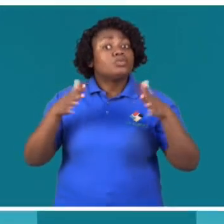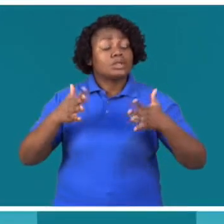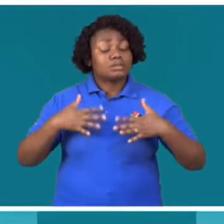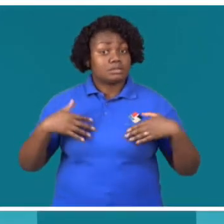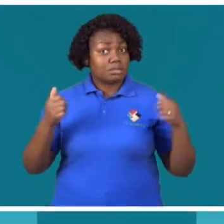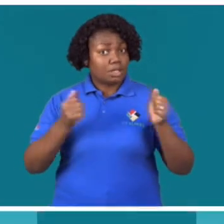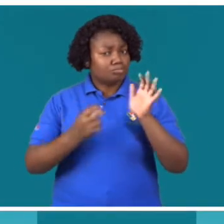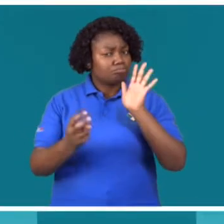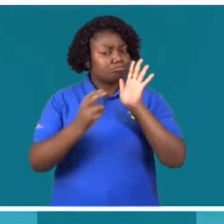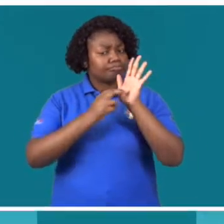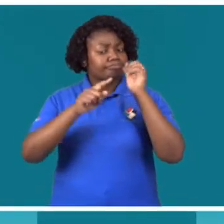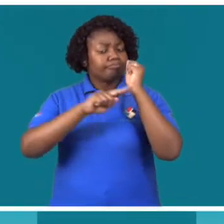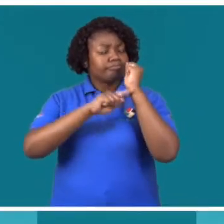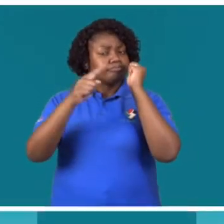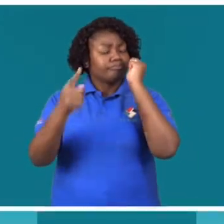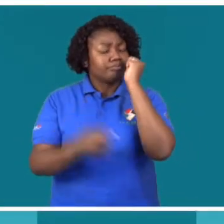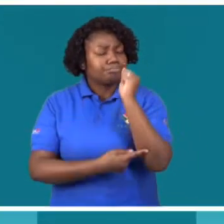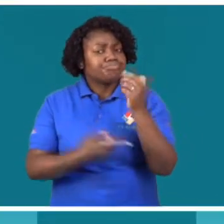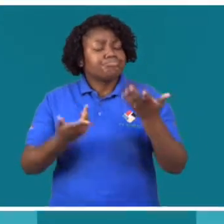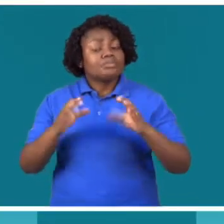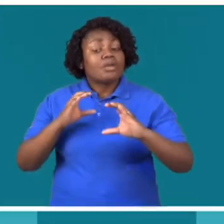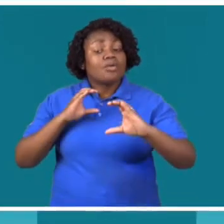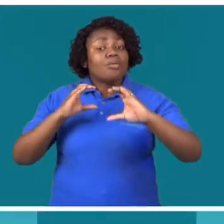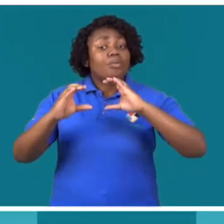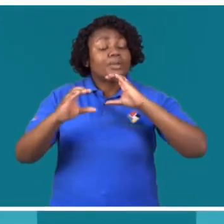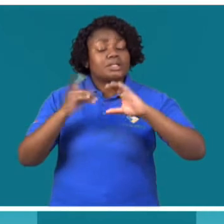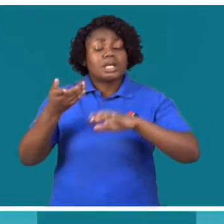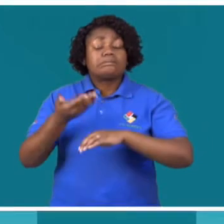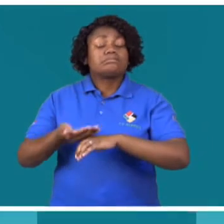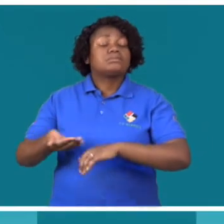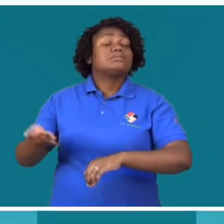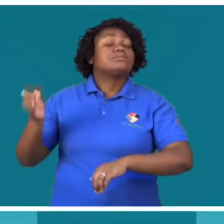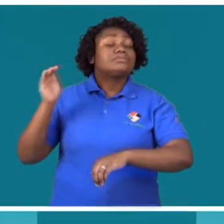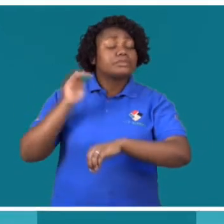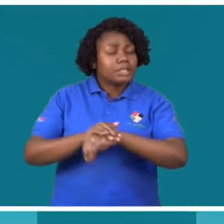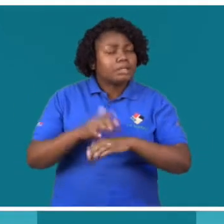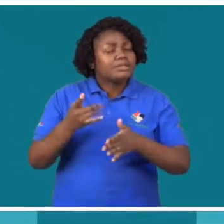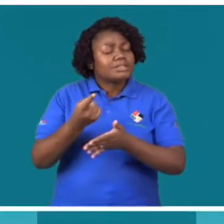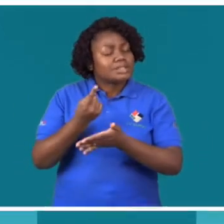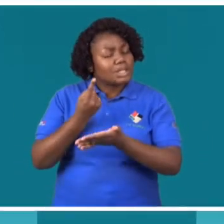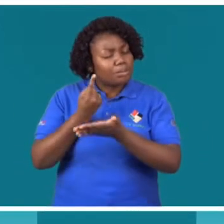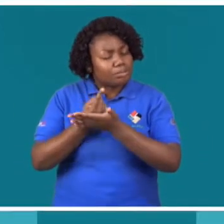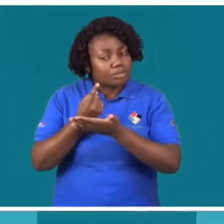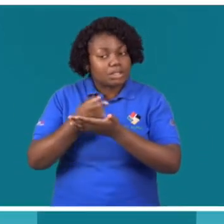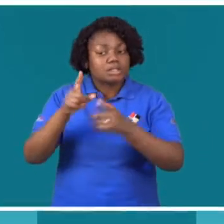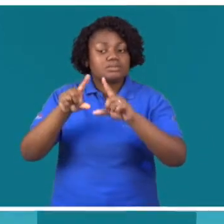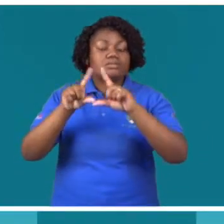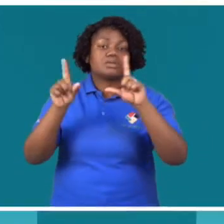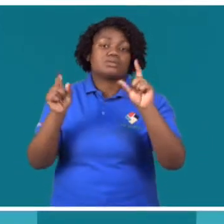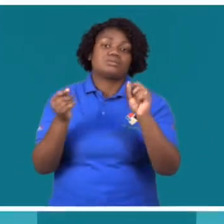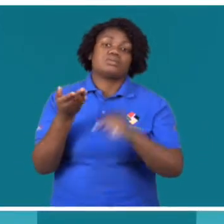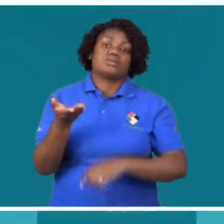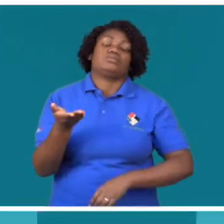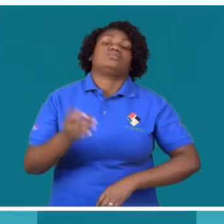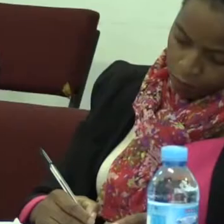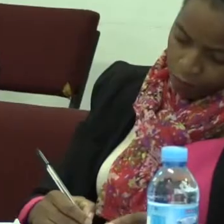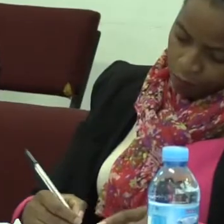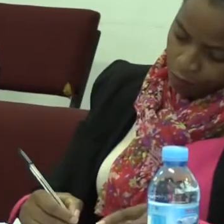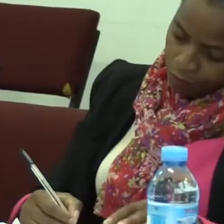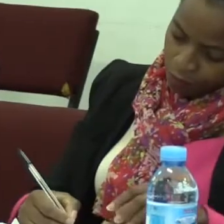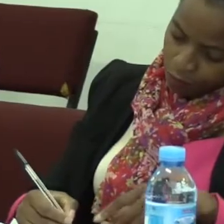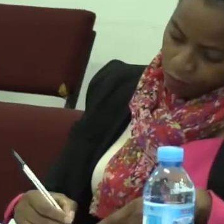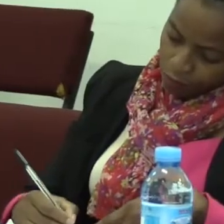imprensa na disseminação de informação sobre saúde sexual e reprodutiva. Daí, considerarem ser